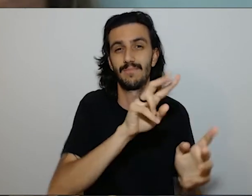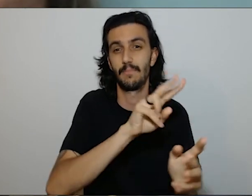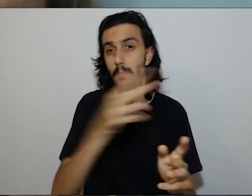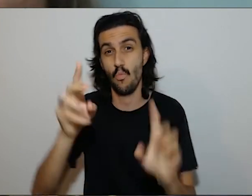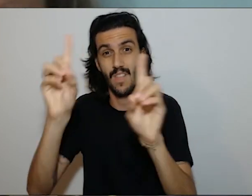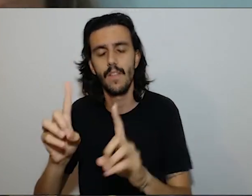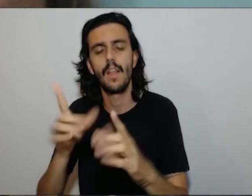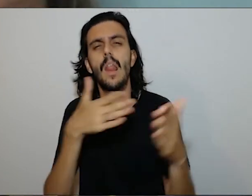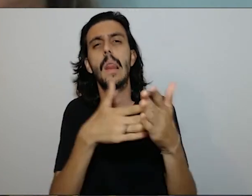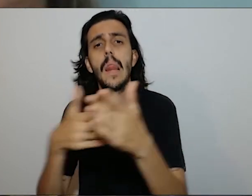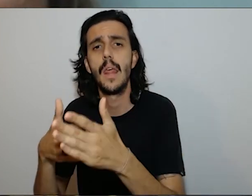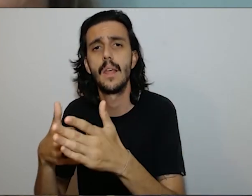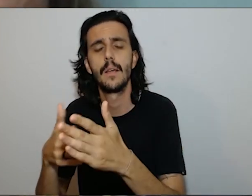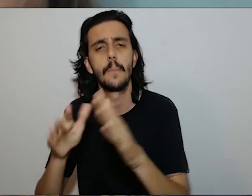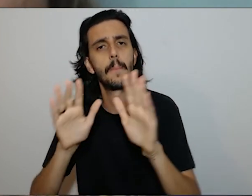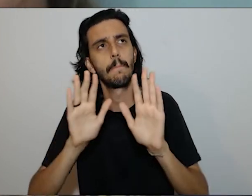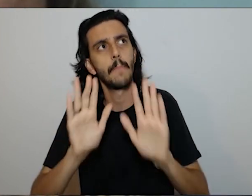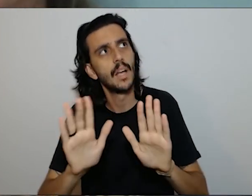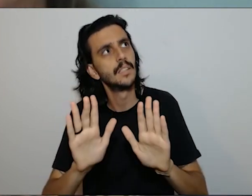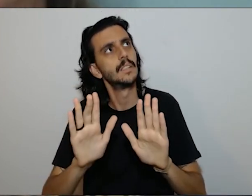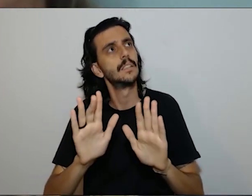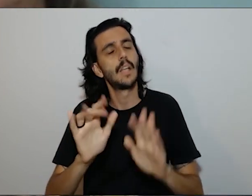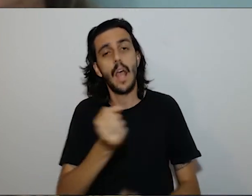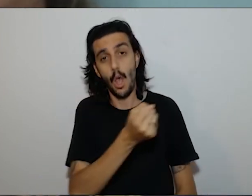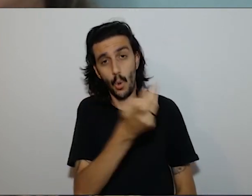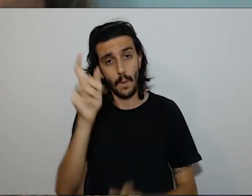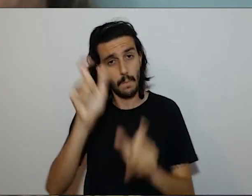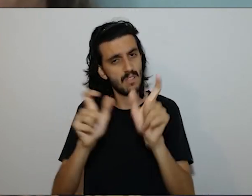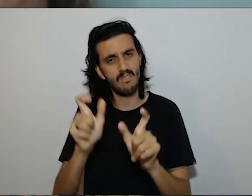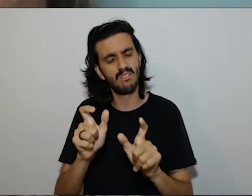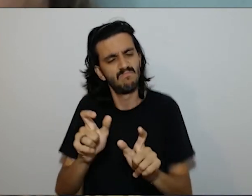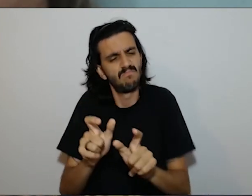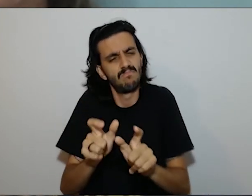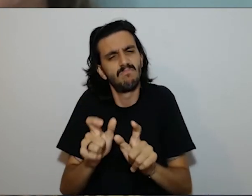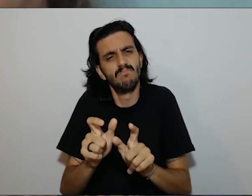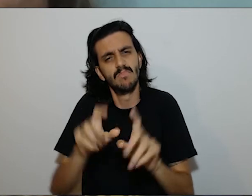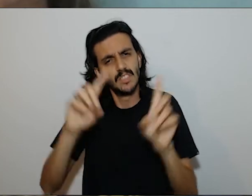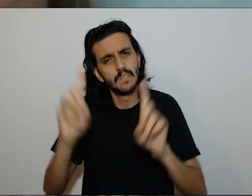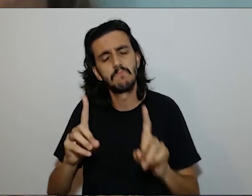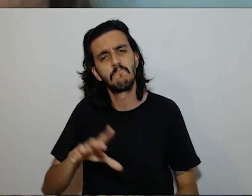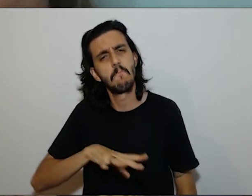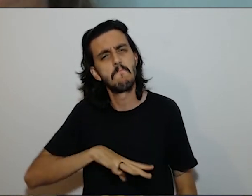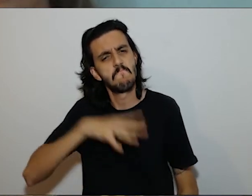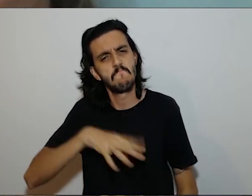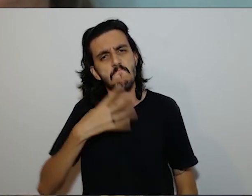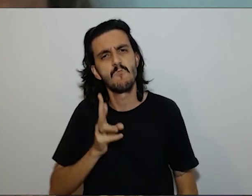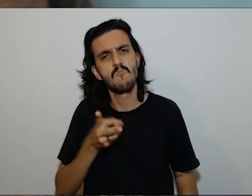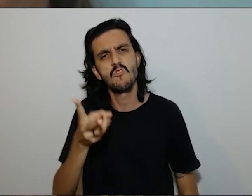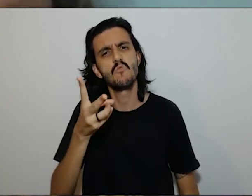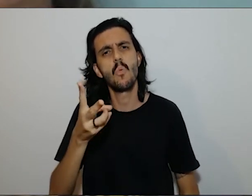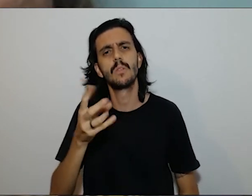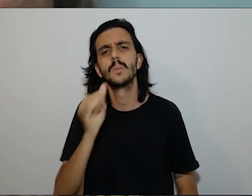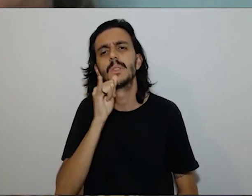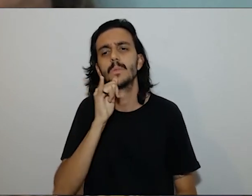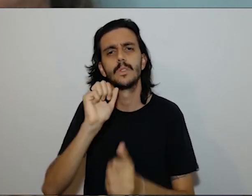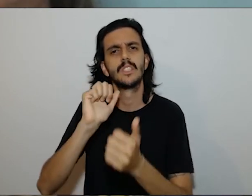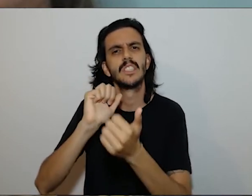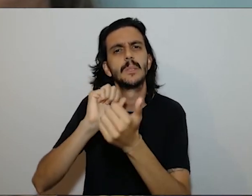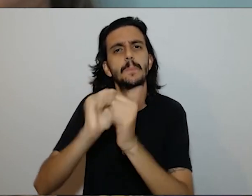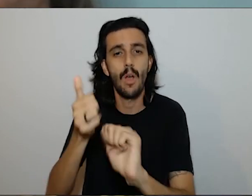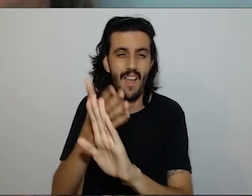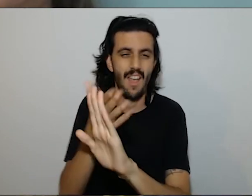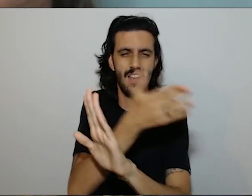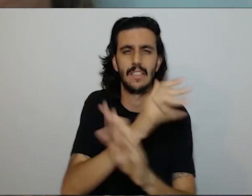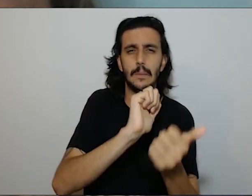depois da deficiência né mas tem pessoas que apesar disso correm atrás eu vejo